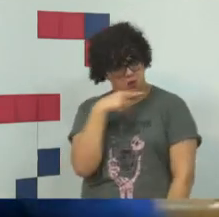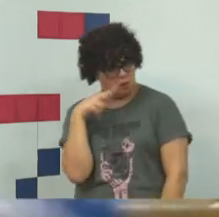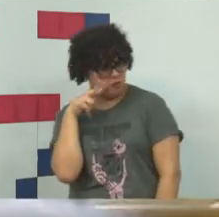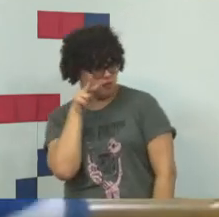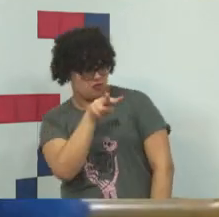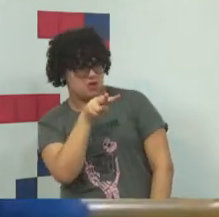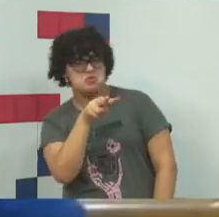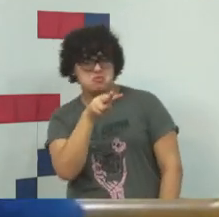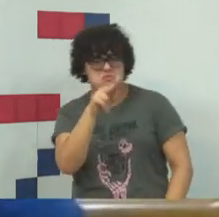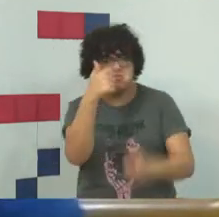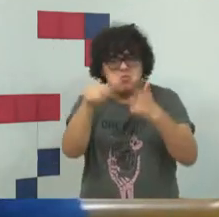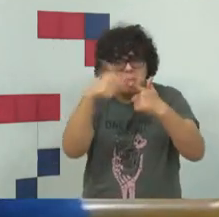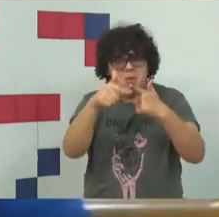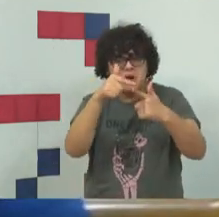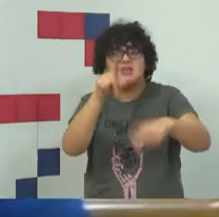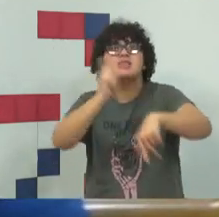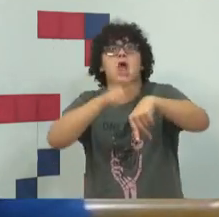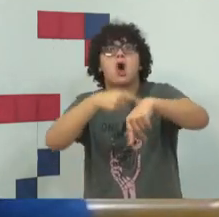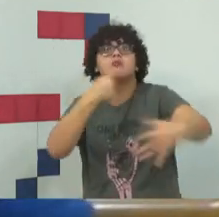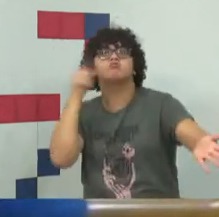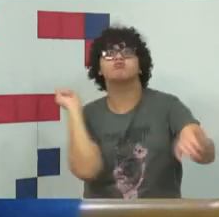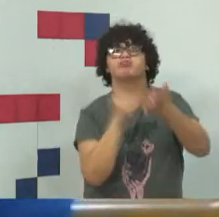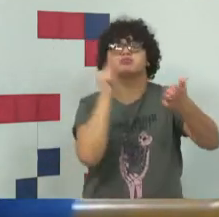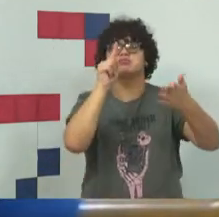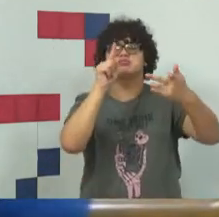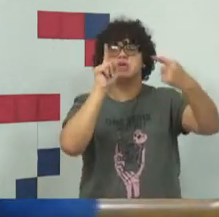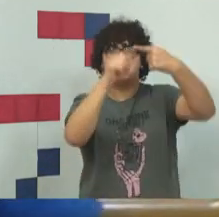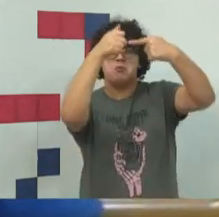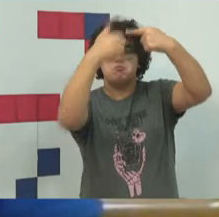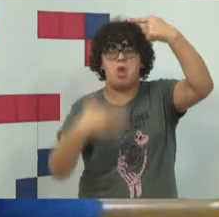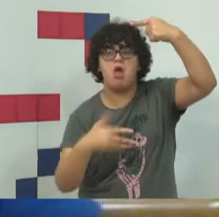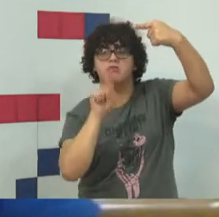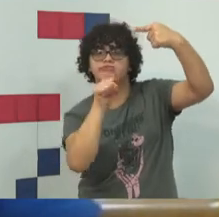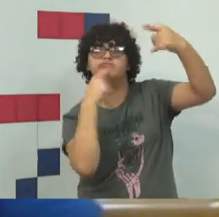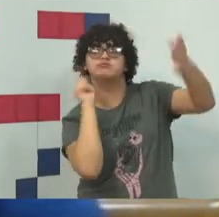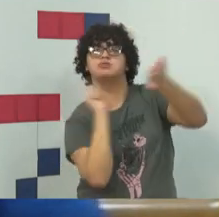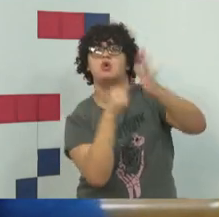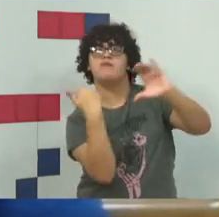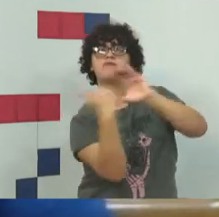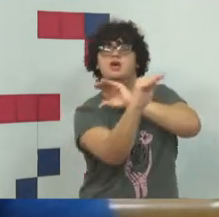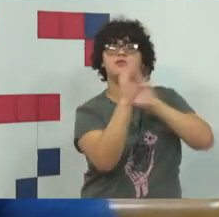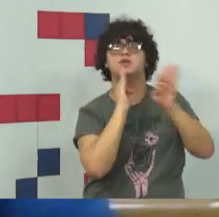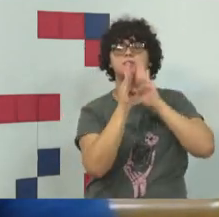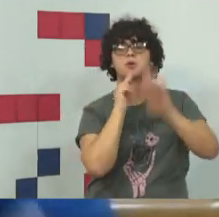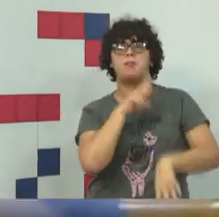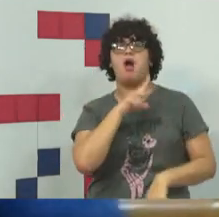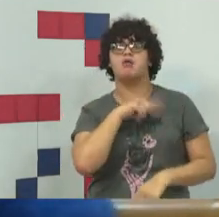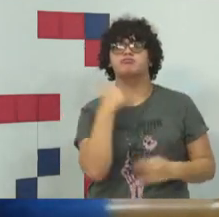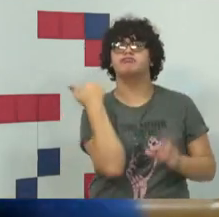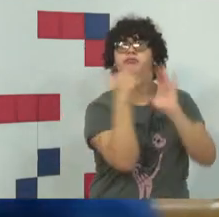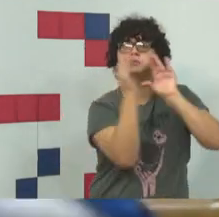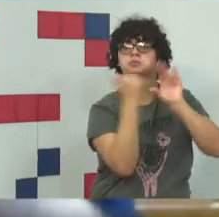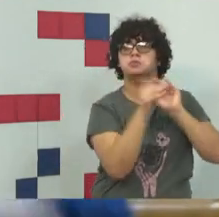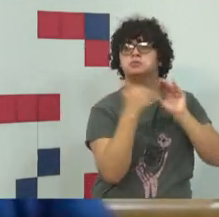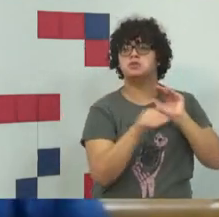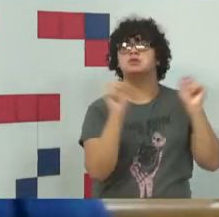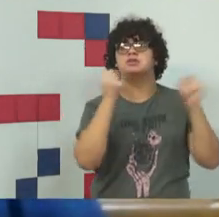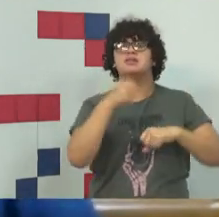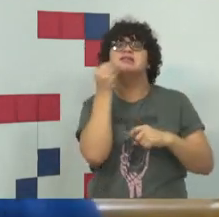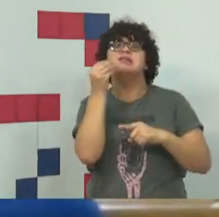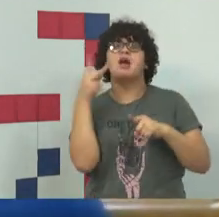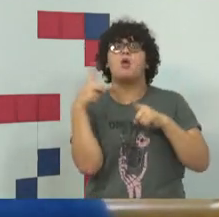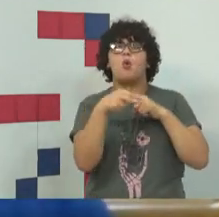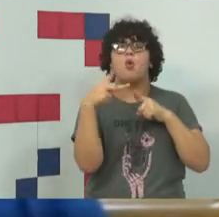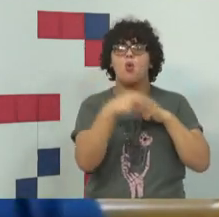denunciar algum conteúdo inverídico, tenta, de alguma forma, também, vamos dizer assim, cortar